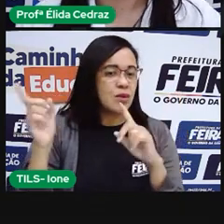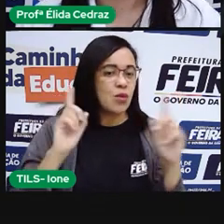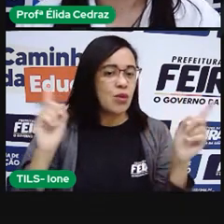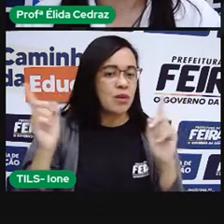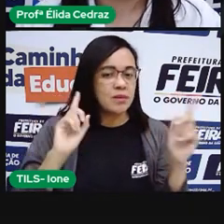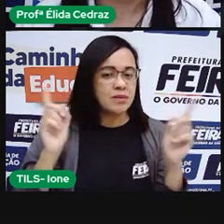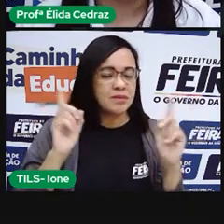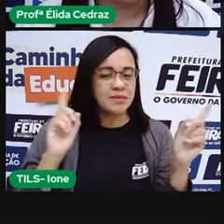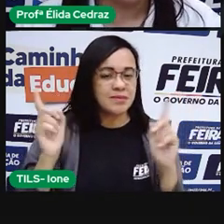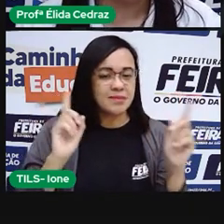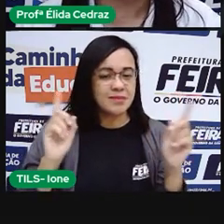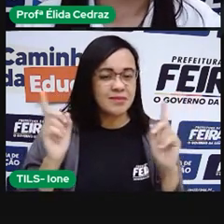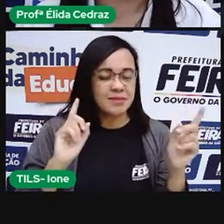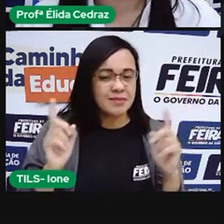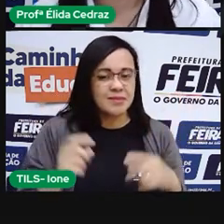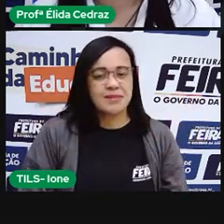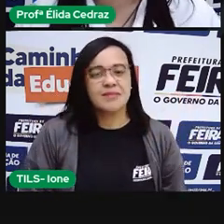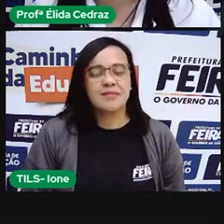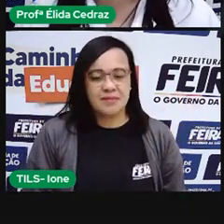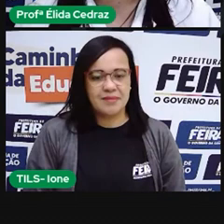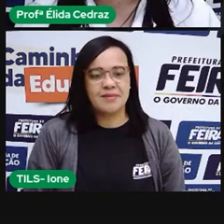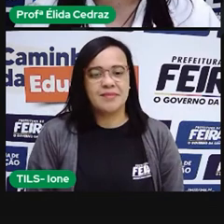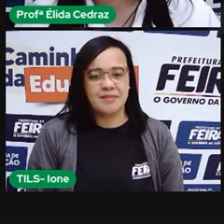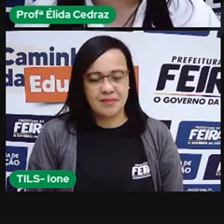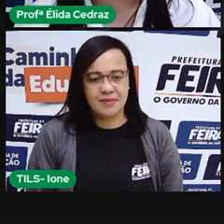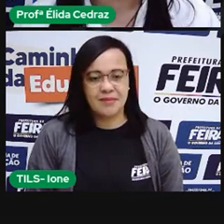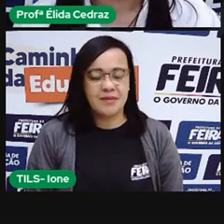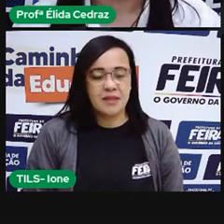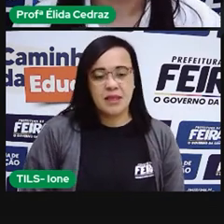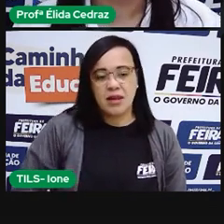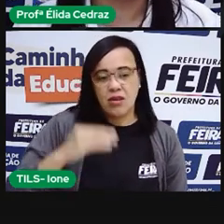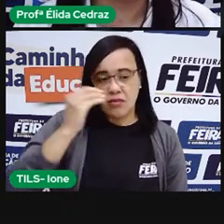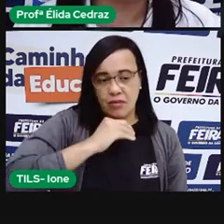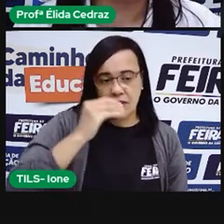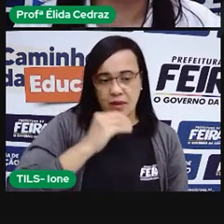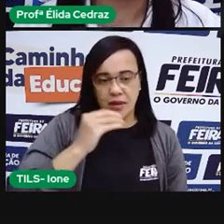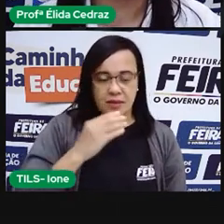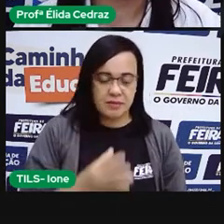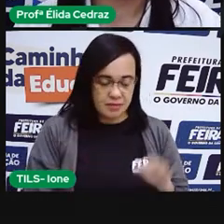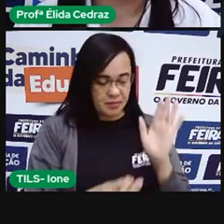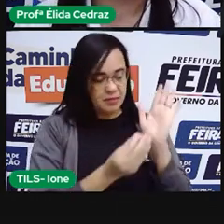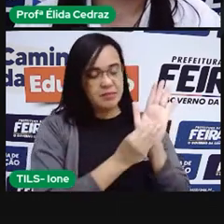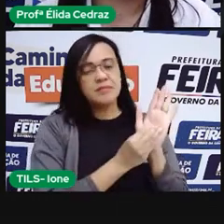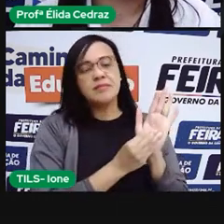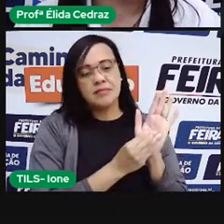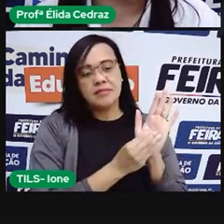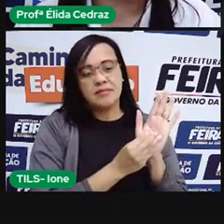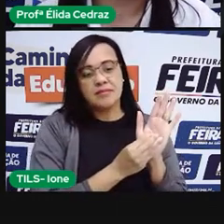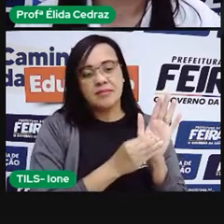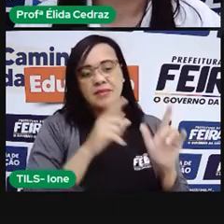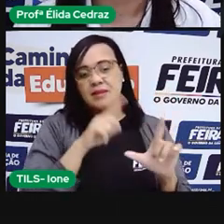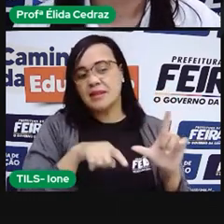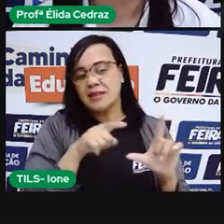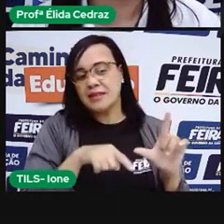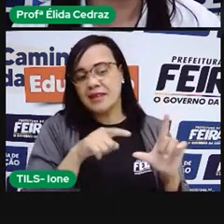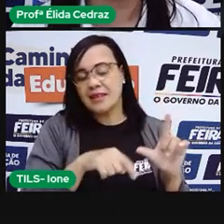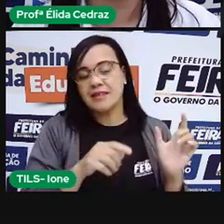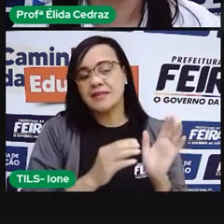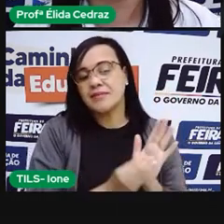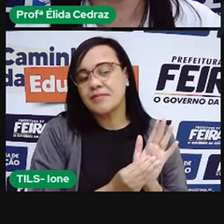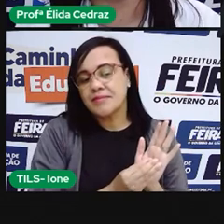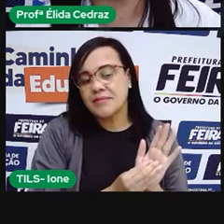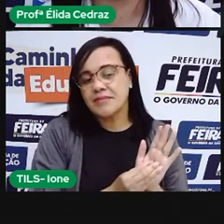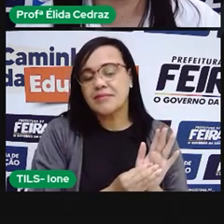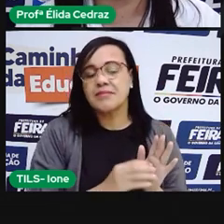Isso. Muito bem. Então, se o som foi fraco, qual letrinha nós iremos utilizar? Letrinha